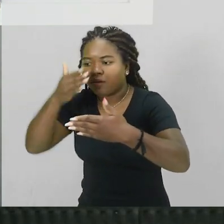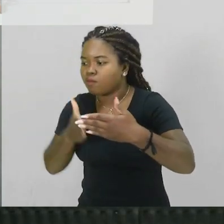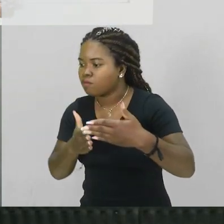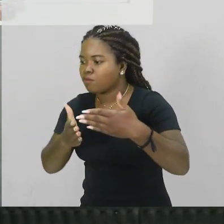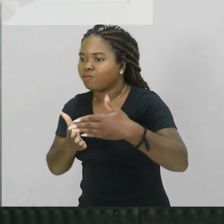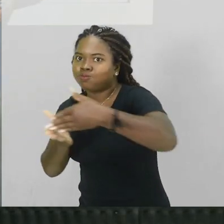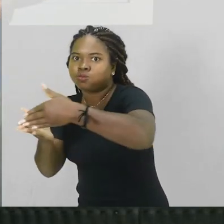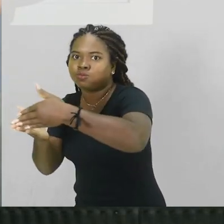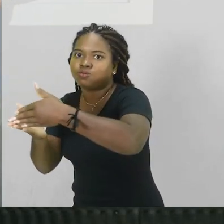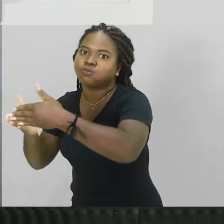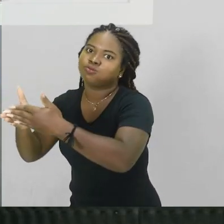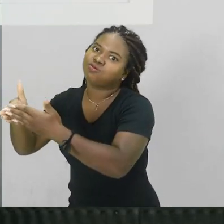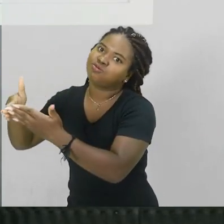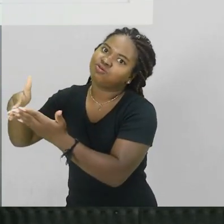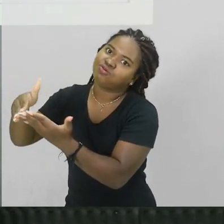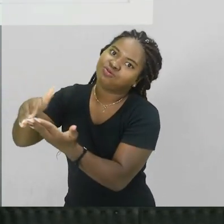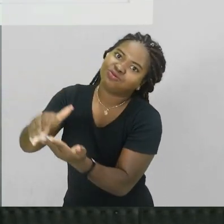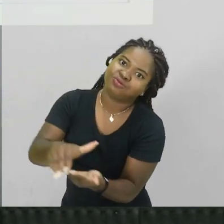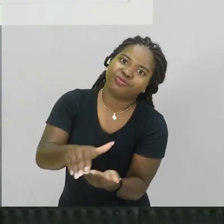Há pouco tempo,